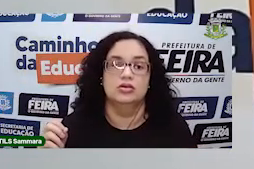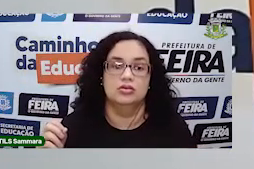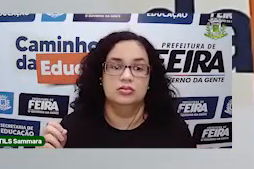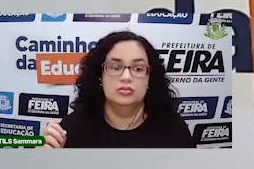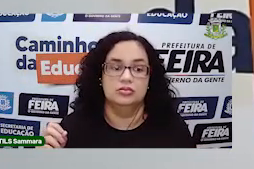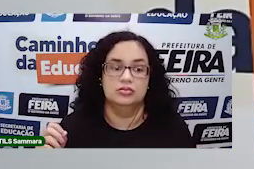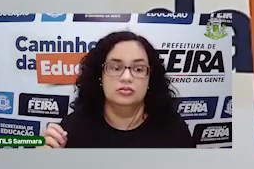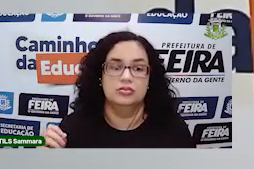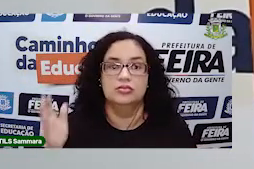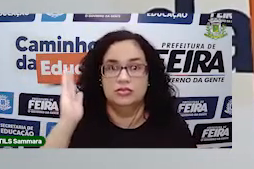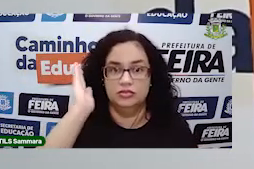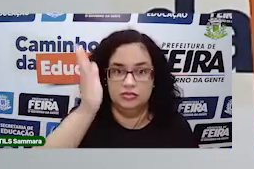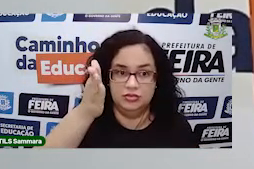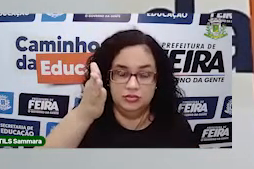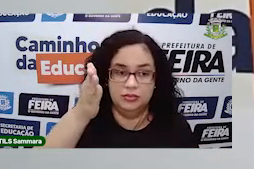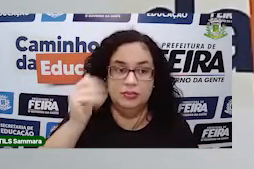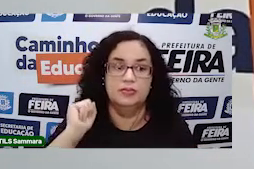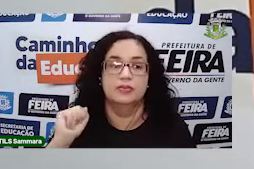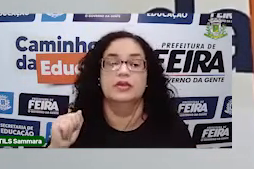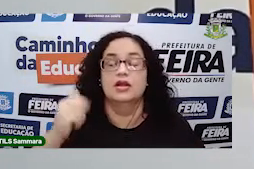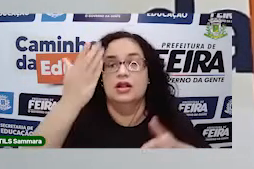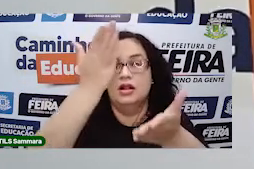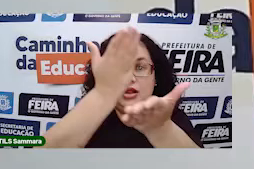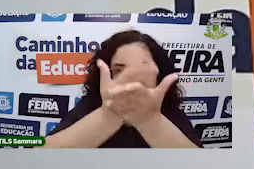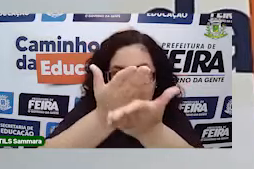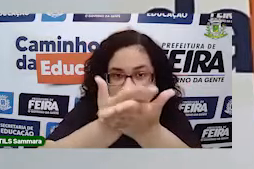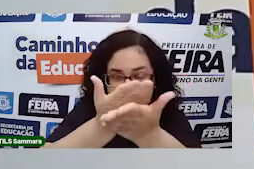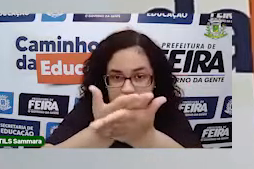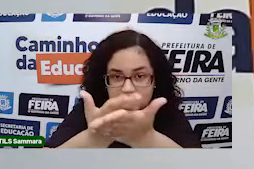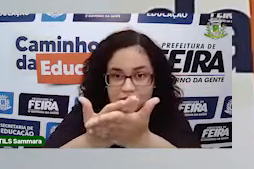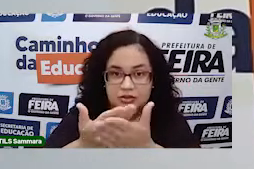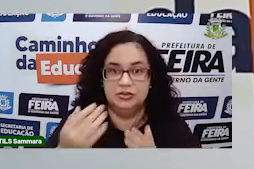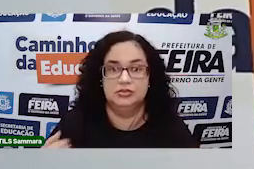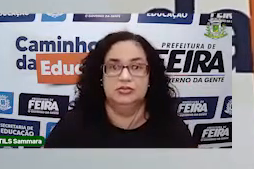vamos à nossa aula.